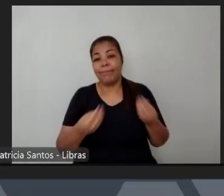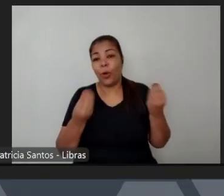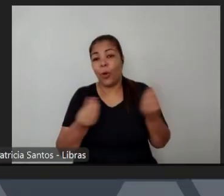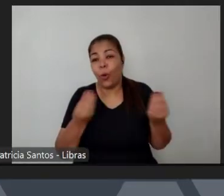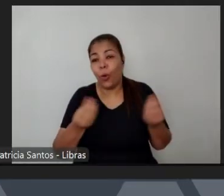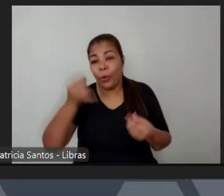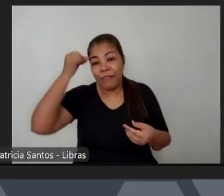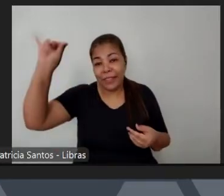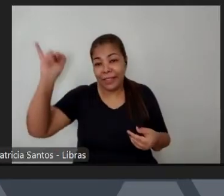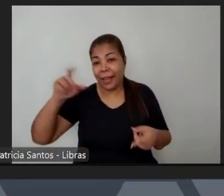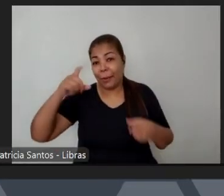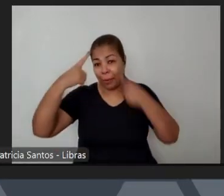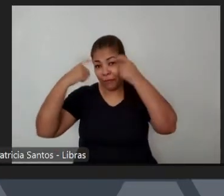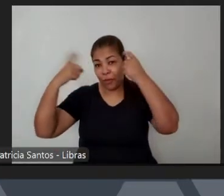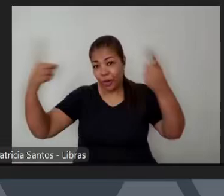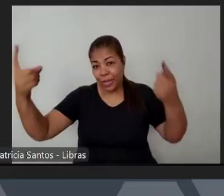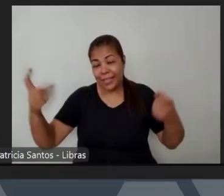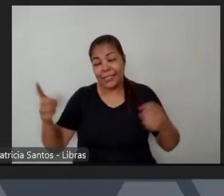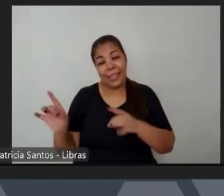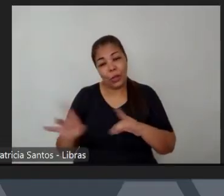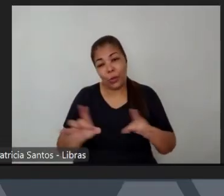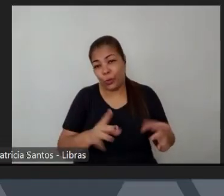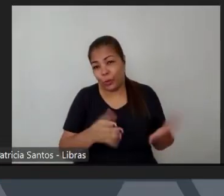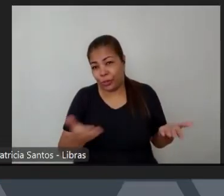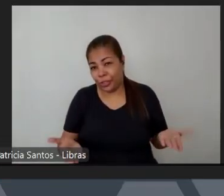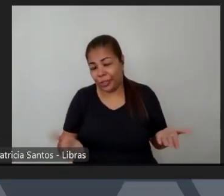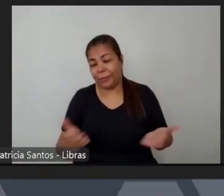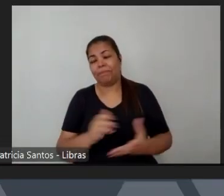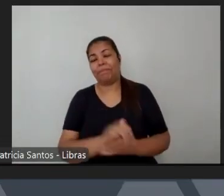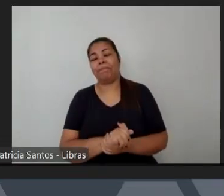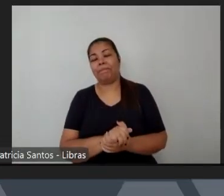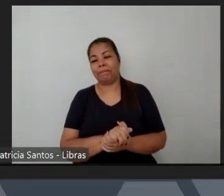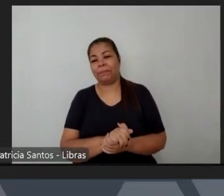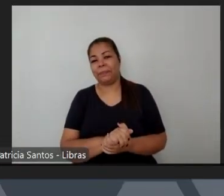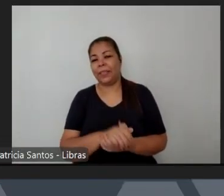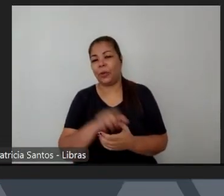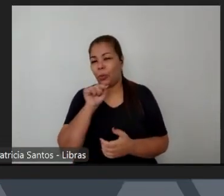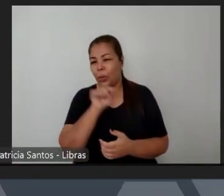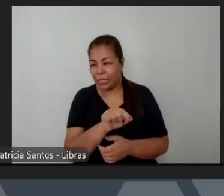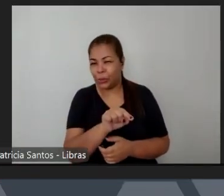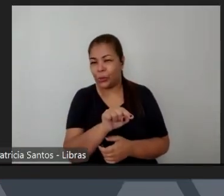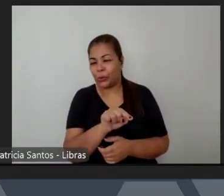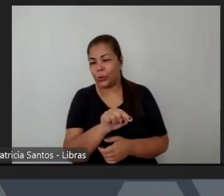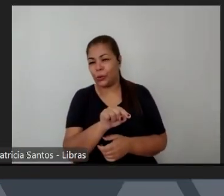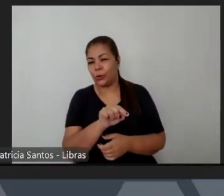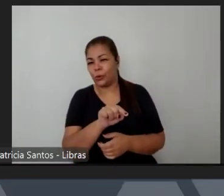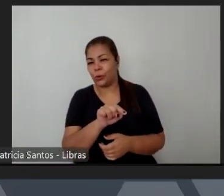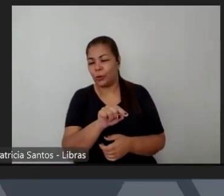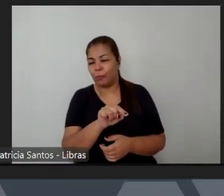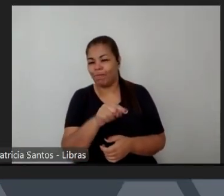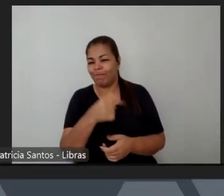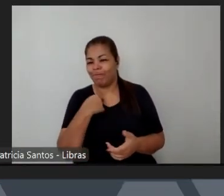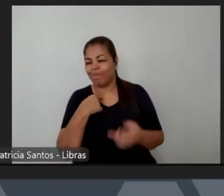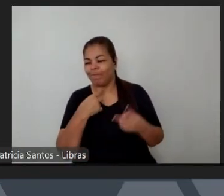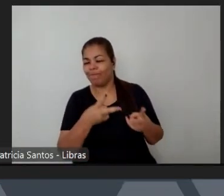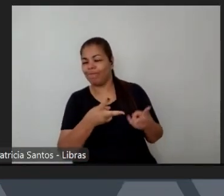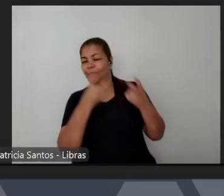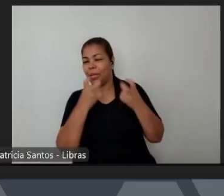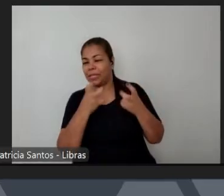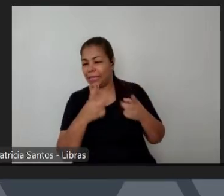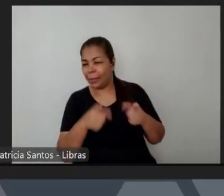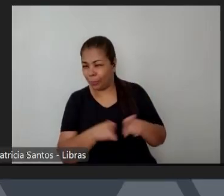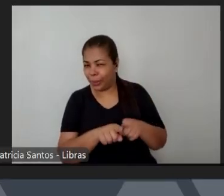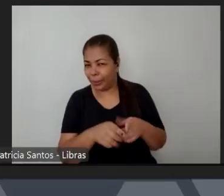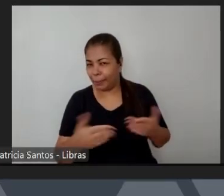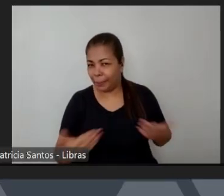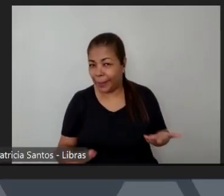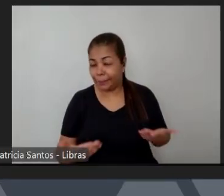dia então esse ponto me chama bastante atenção quando você